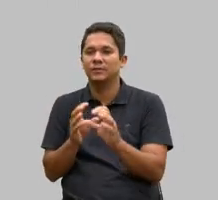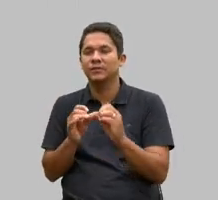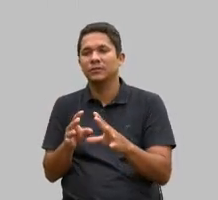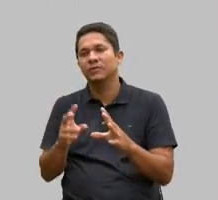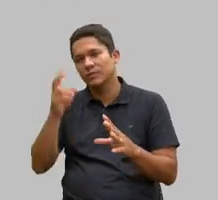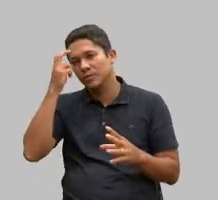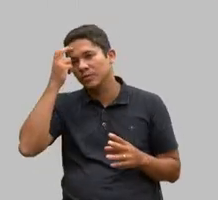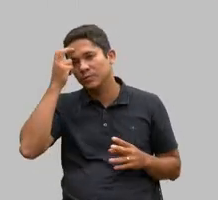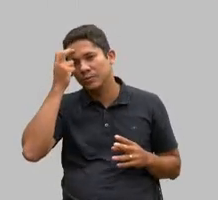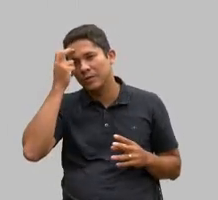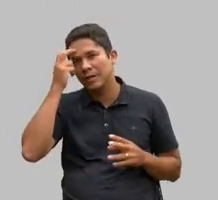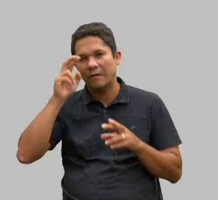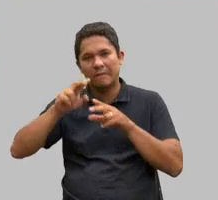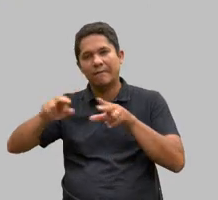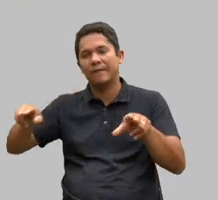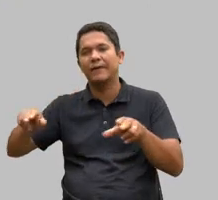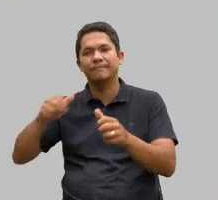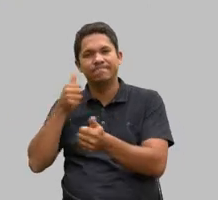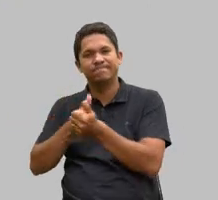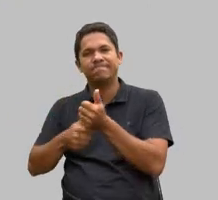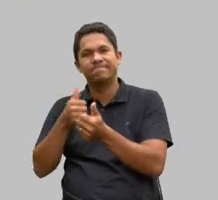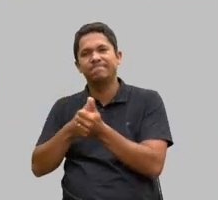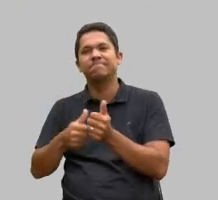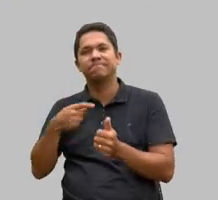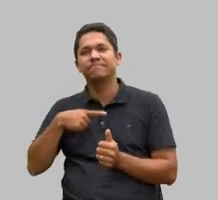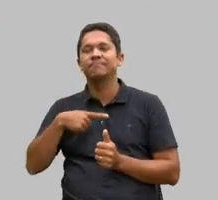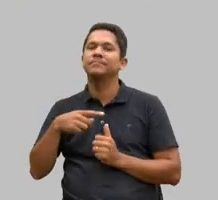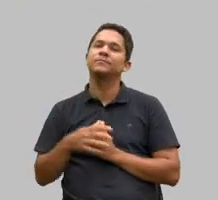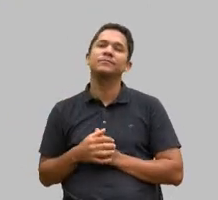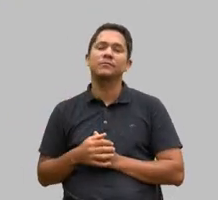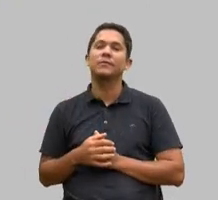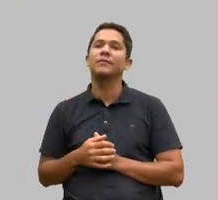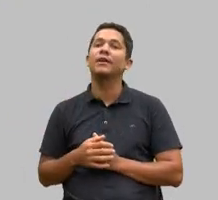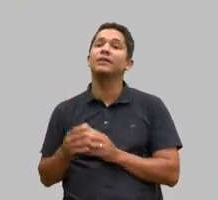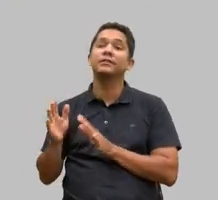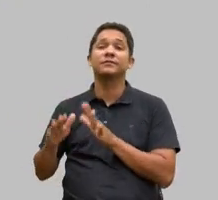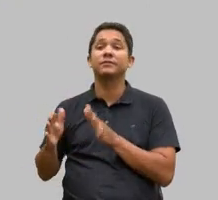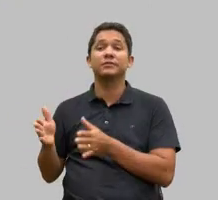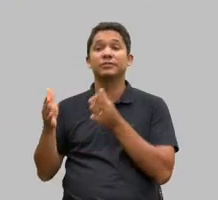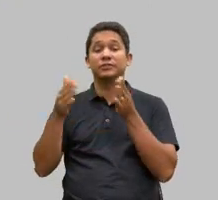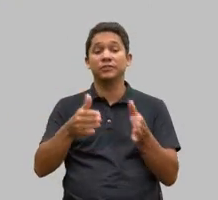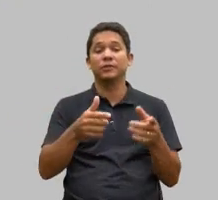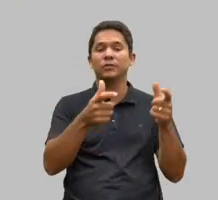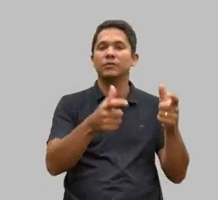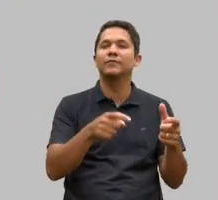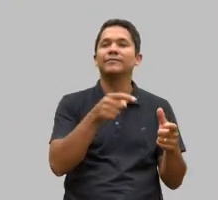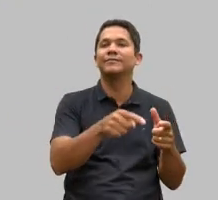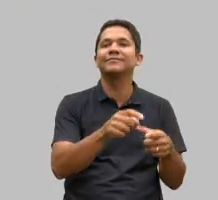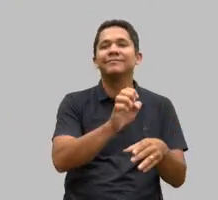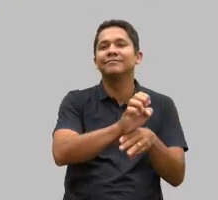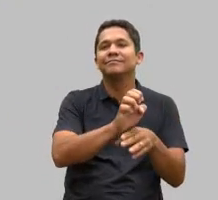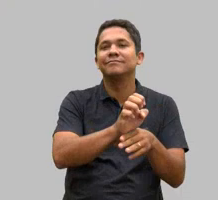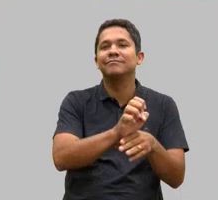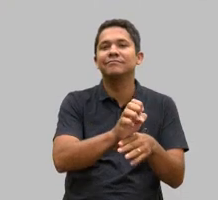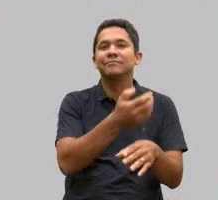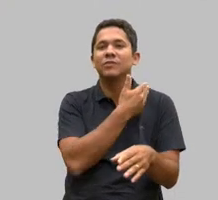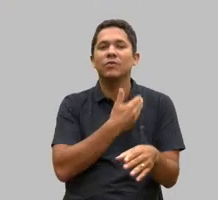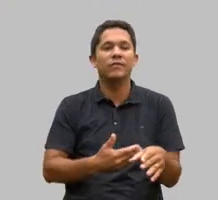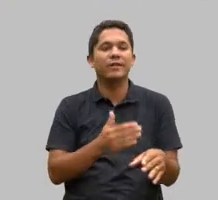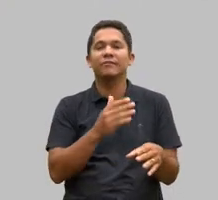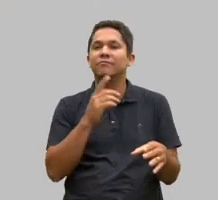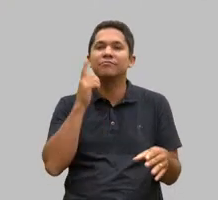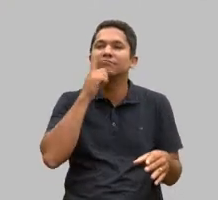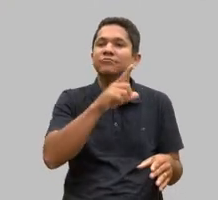importantes na nossa sociedade. e muitas vezes chegam em locais que o Estado não alcança, assim bem como mencionou a nossa